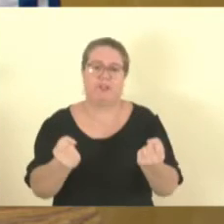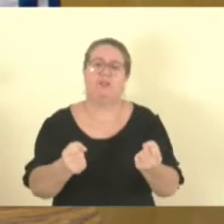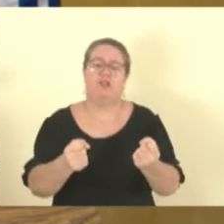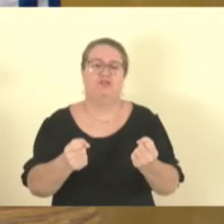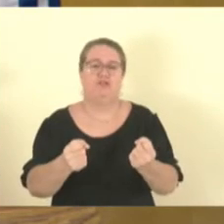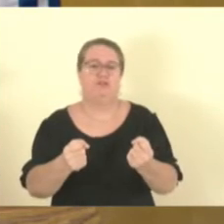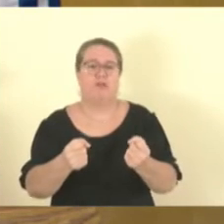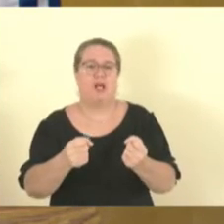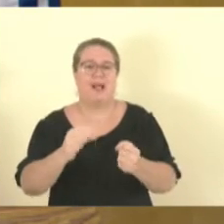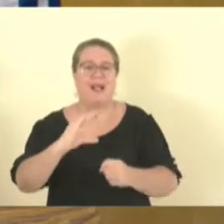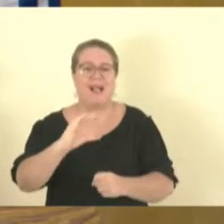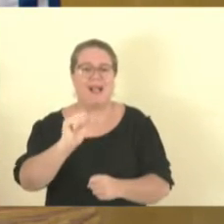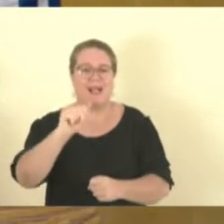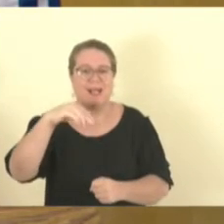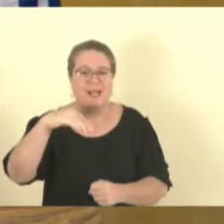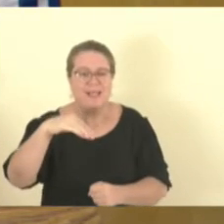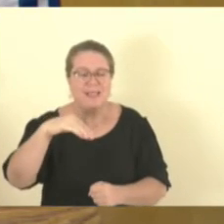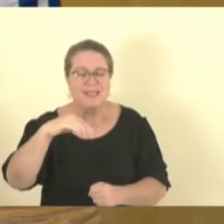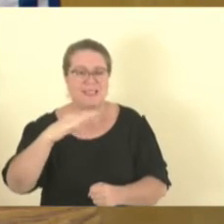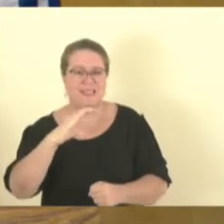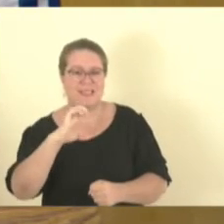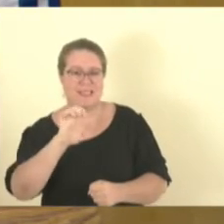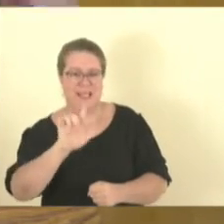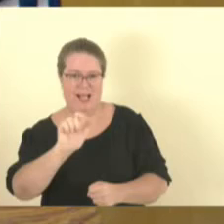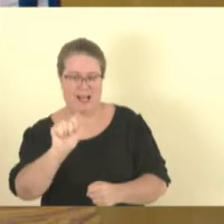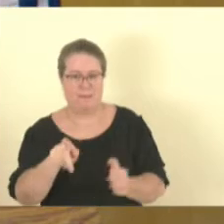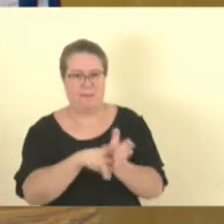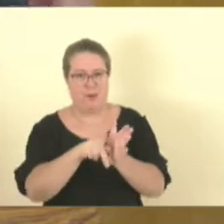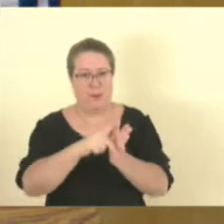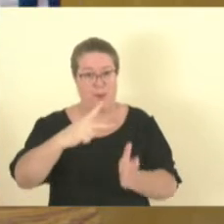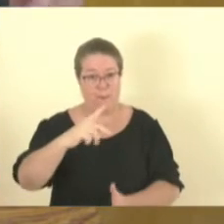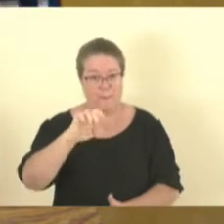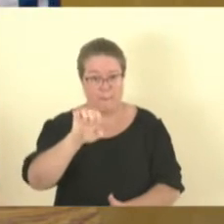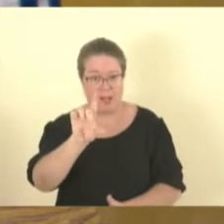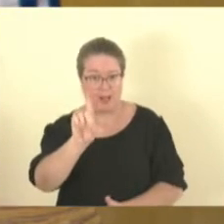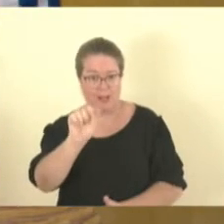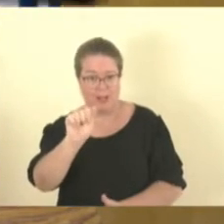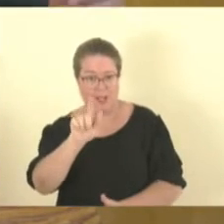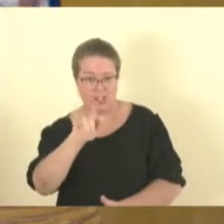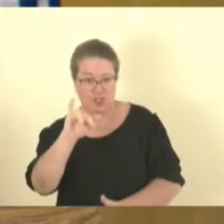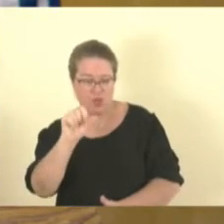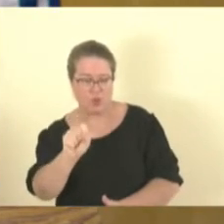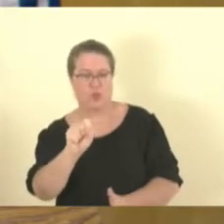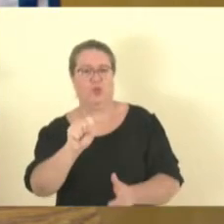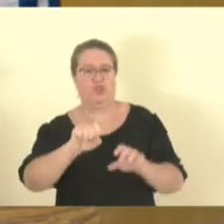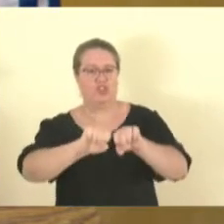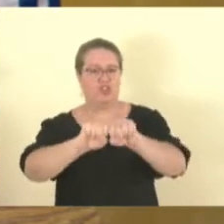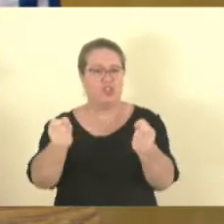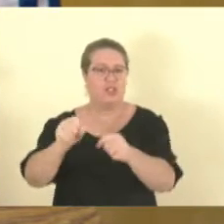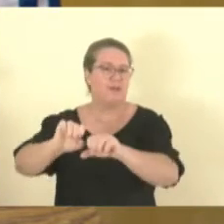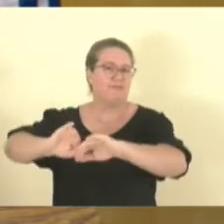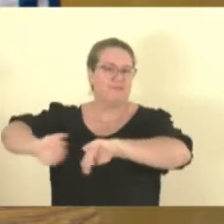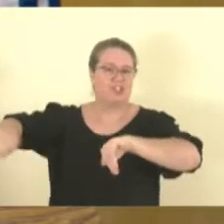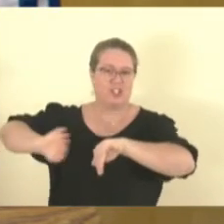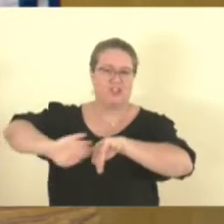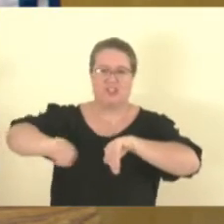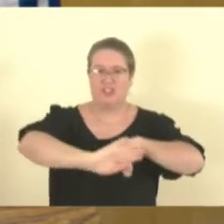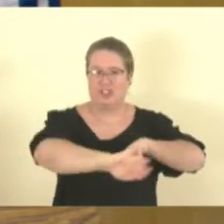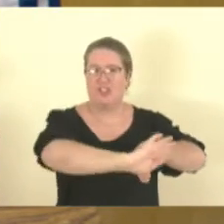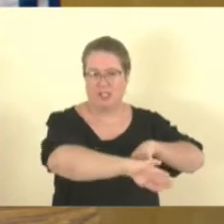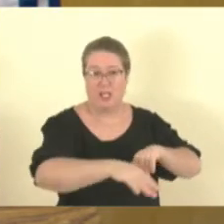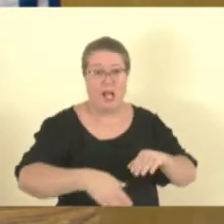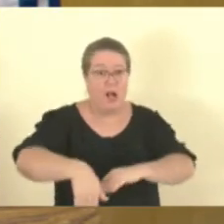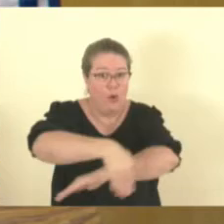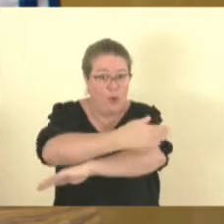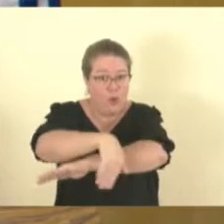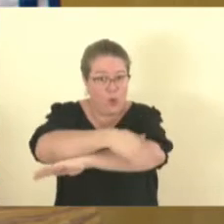cancelas de cobrança do pedágio, tanto da terceira ponte quanto também da Rodossol, próxima a Guarapari.